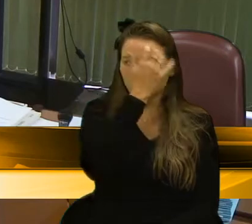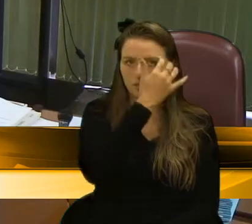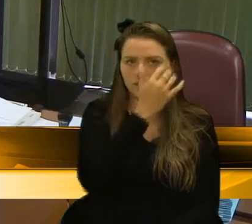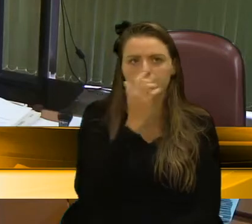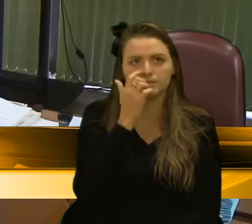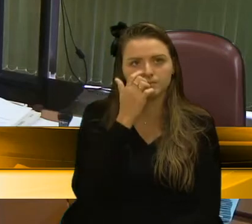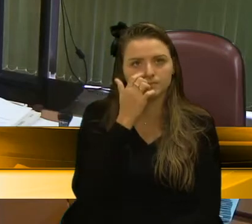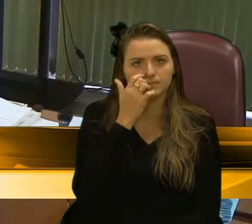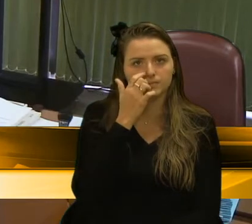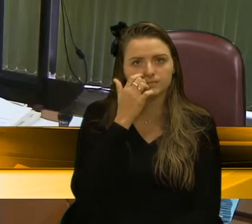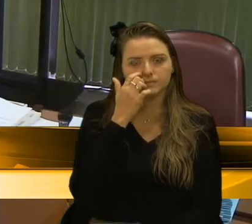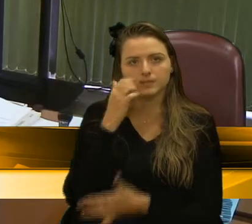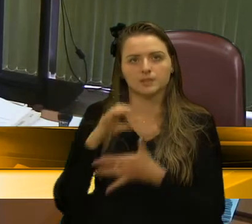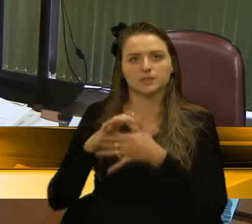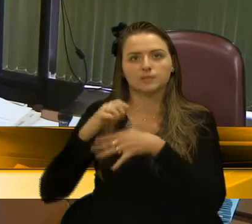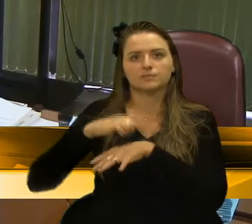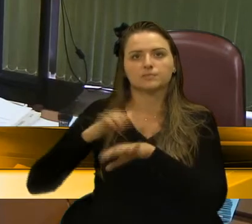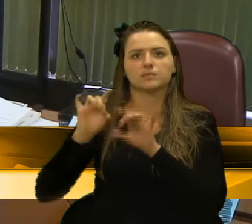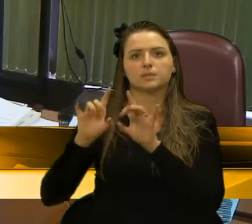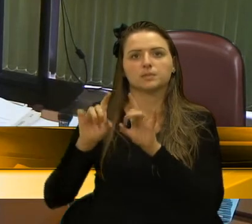Uma declaração de líder à bancada do PT.